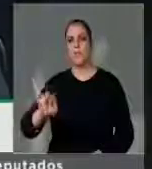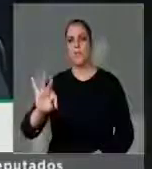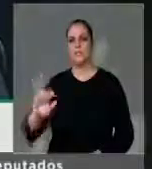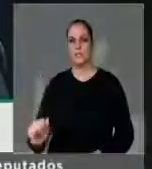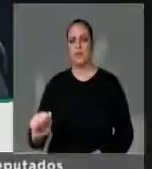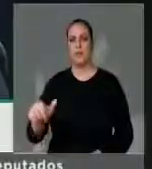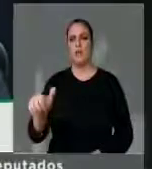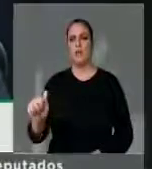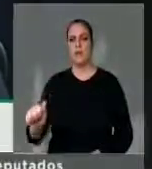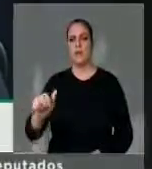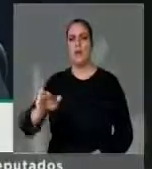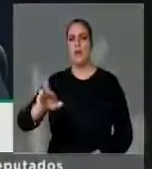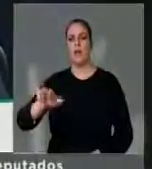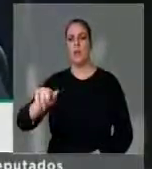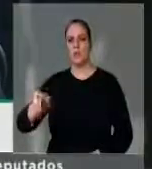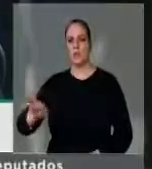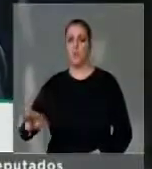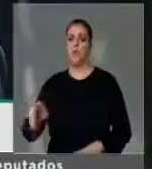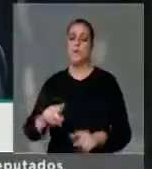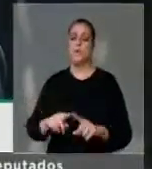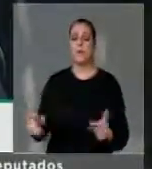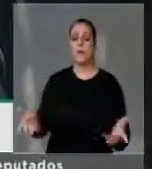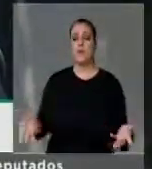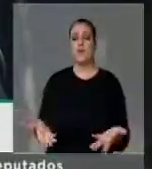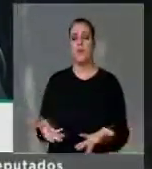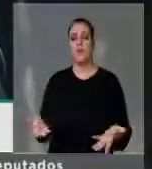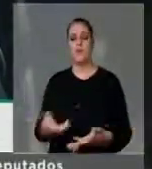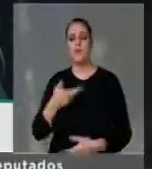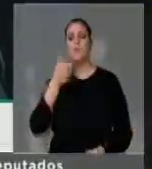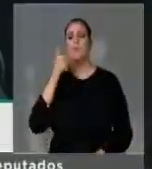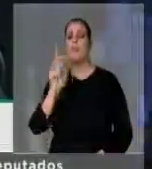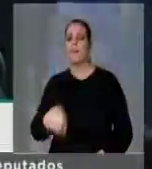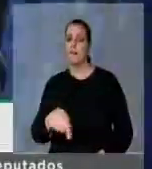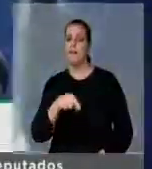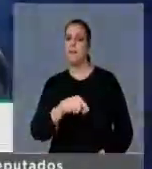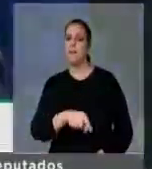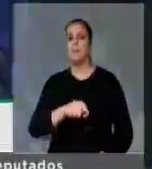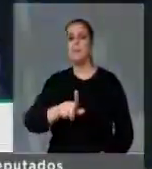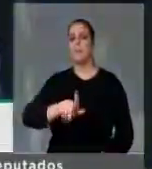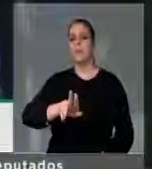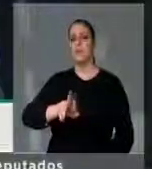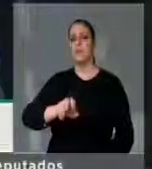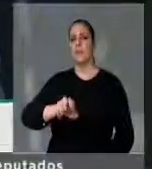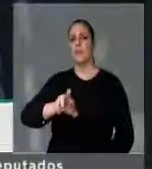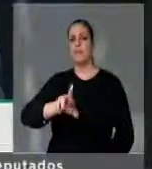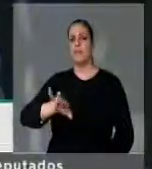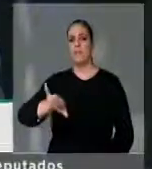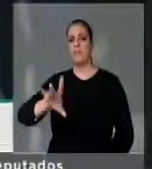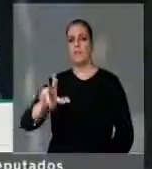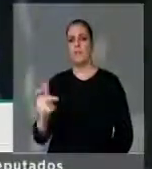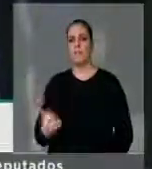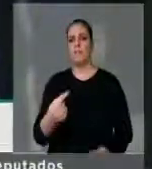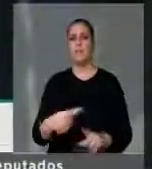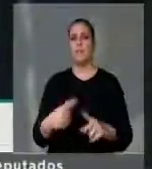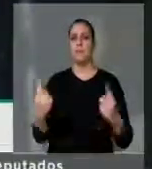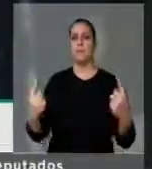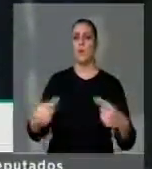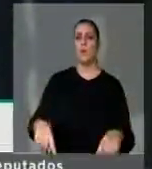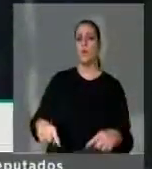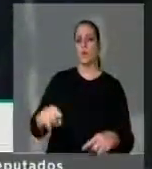reconhecido pelo Estado brasileiro como um ato de guerrilha, uma espécie de resistência ao regime militar.